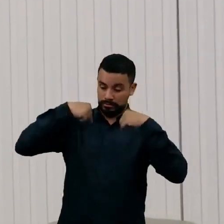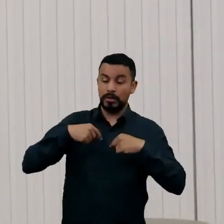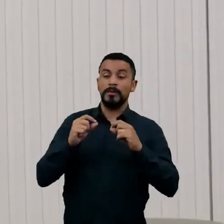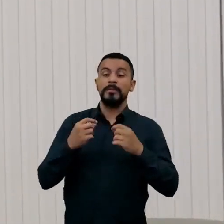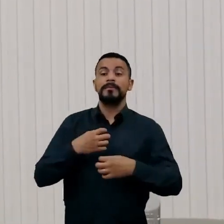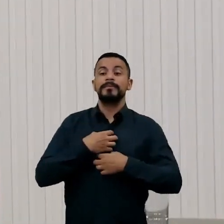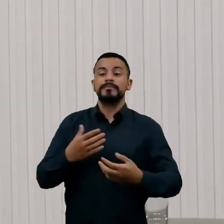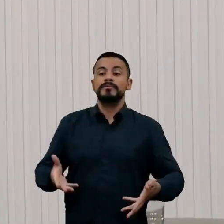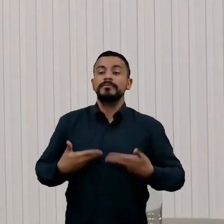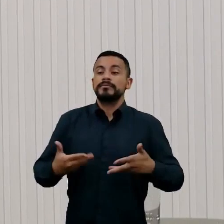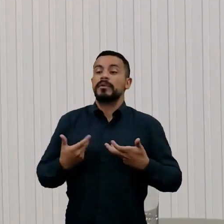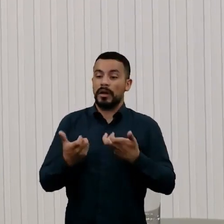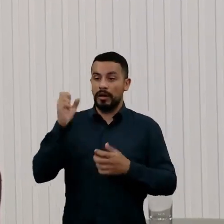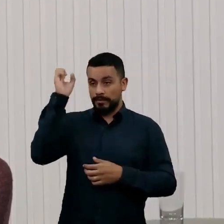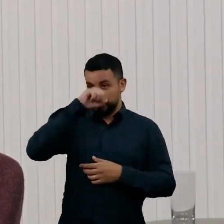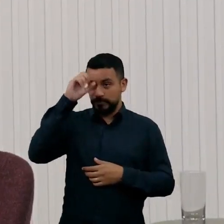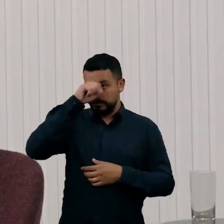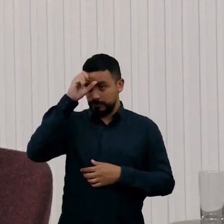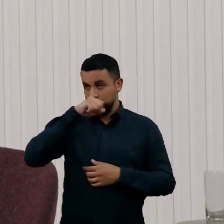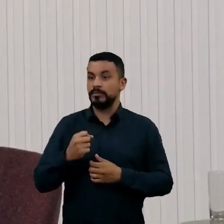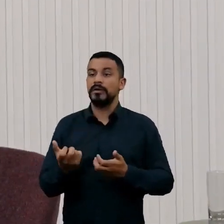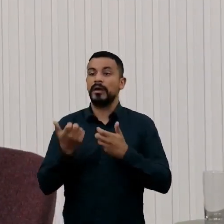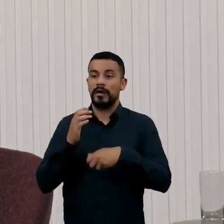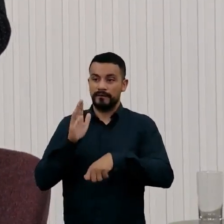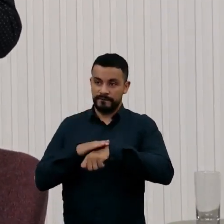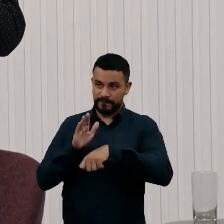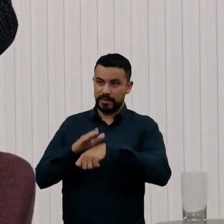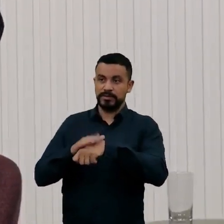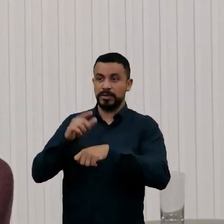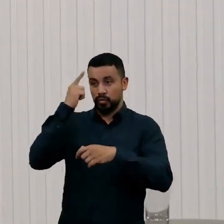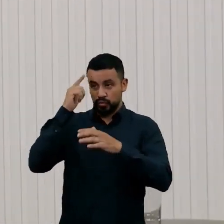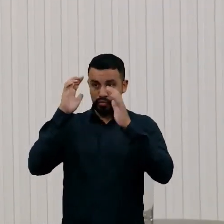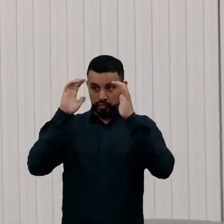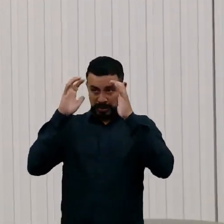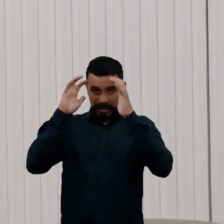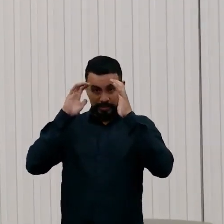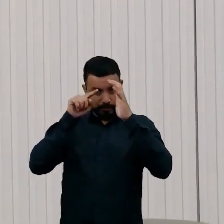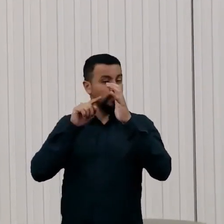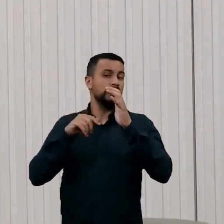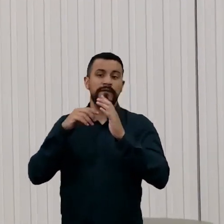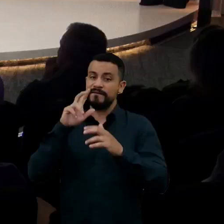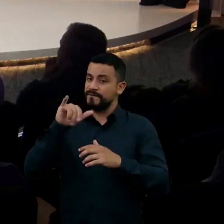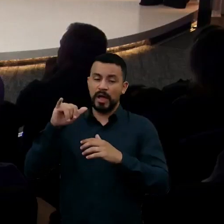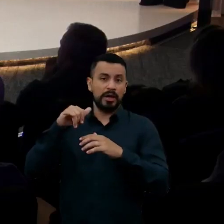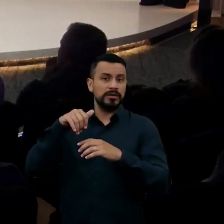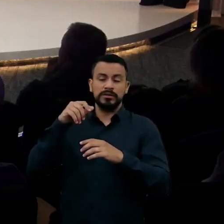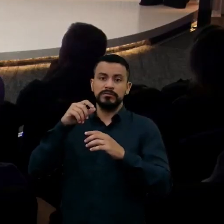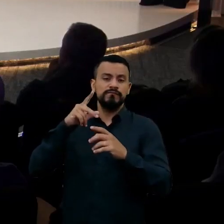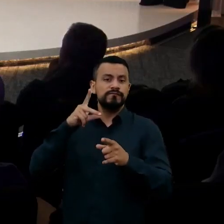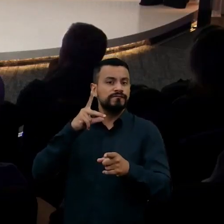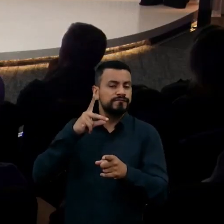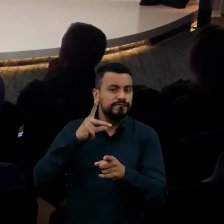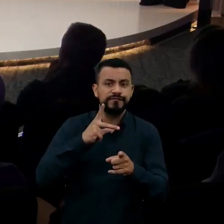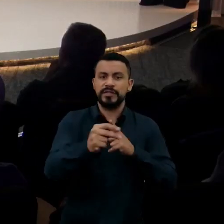aprender, a querer fazer com que o cérebro vá além dos seus impulsos de ser preguiçoso. E aí vamos gastar